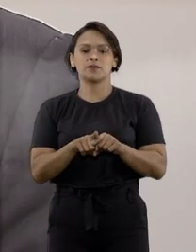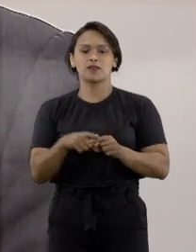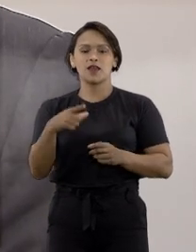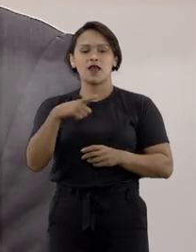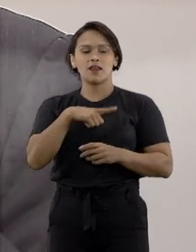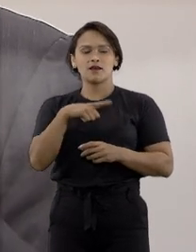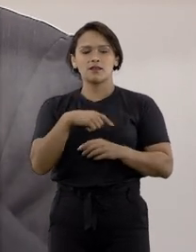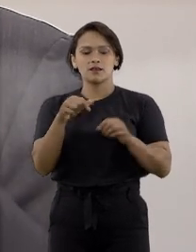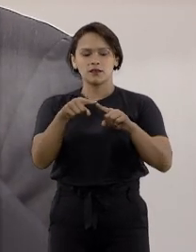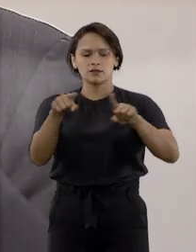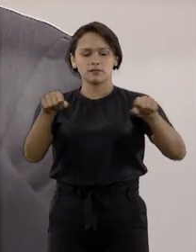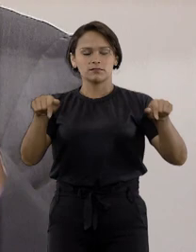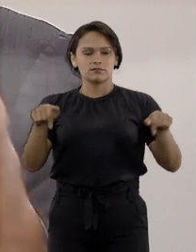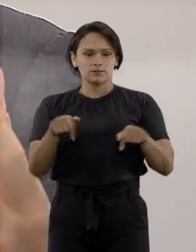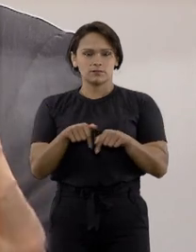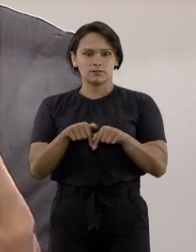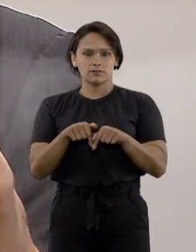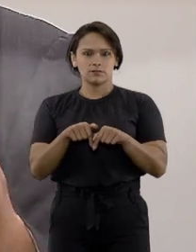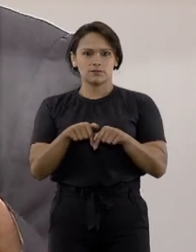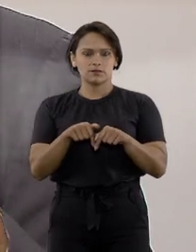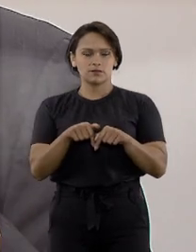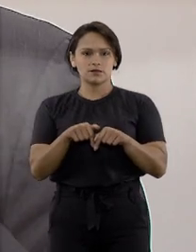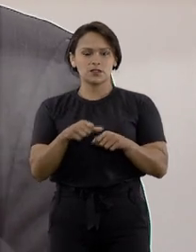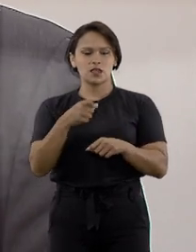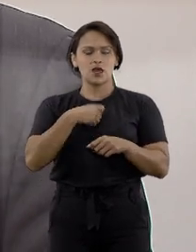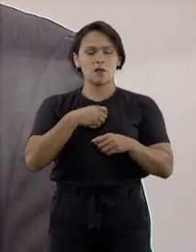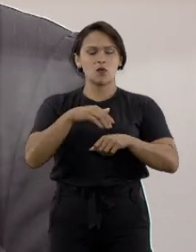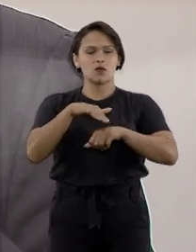de muito diálogo,